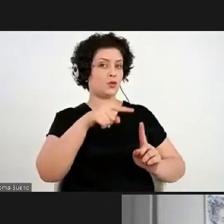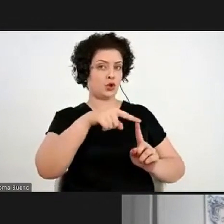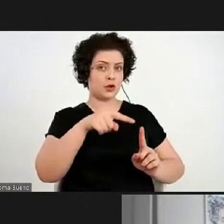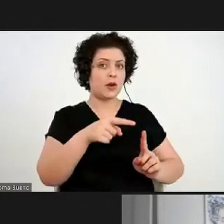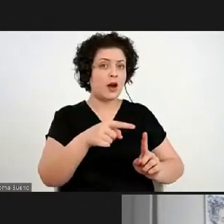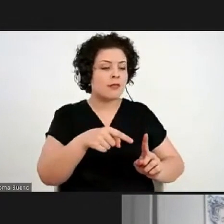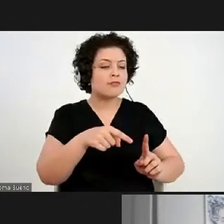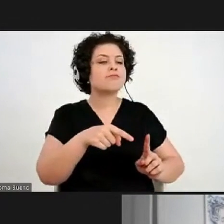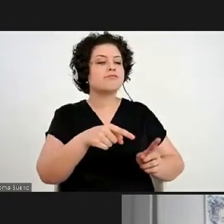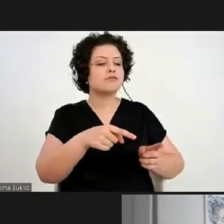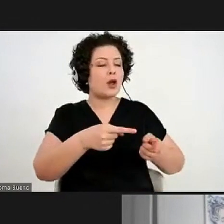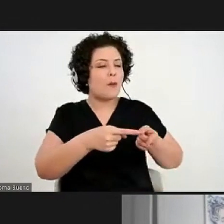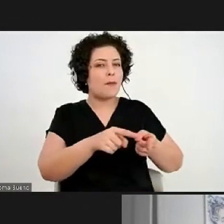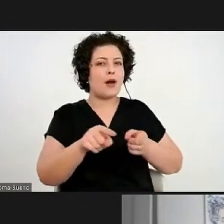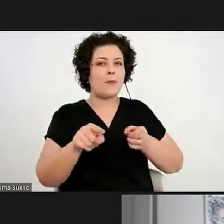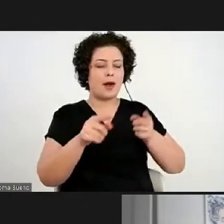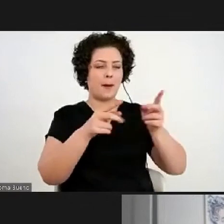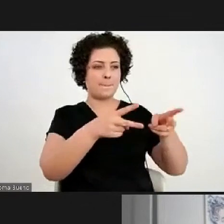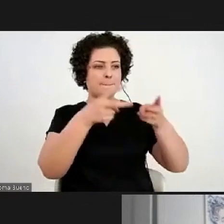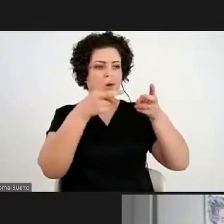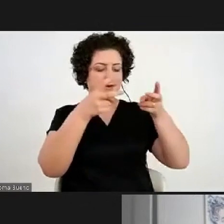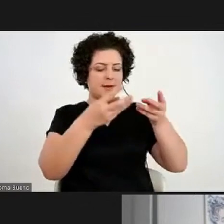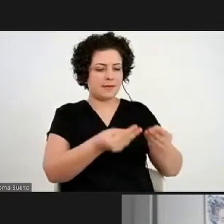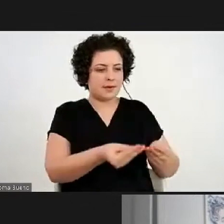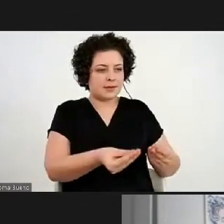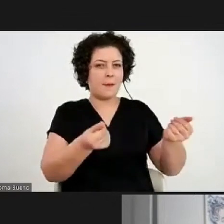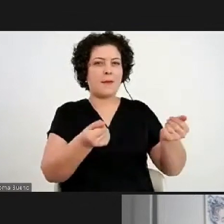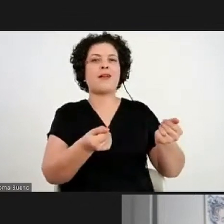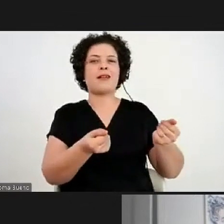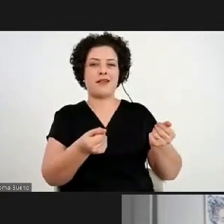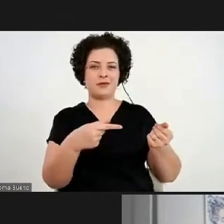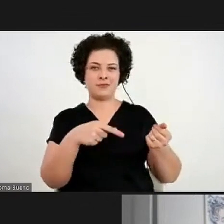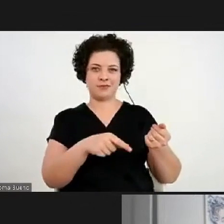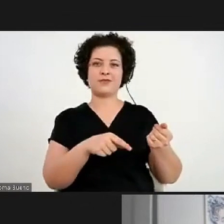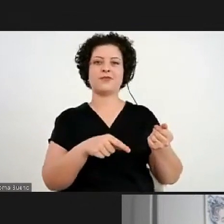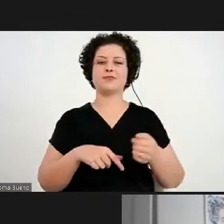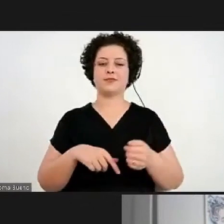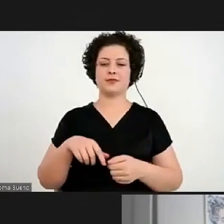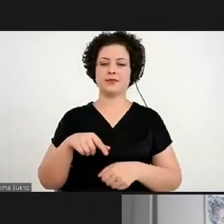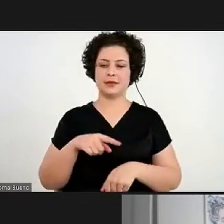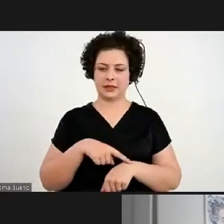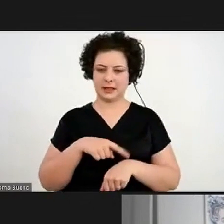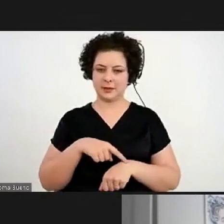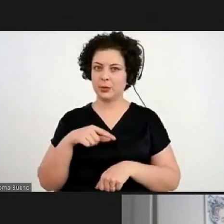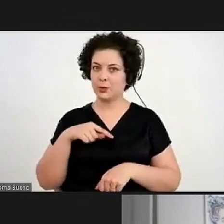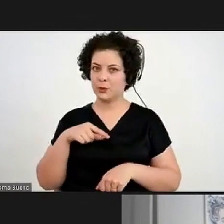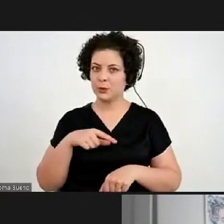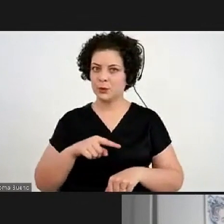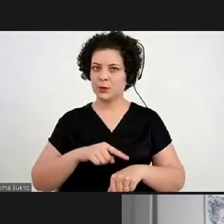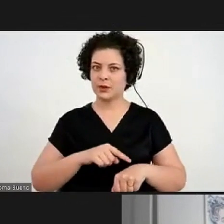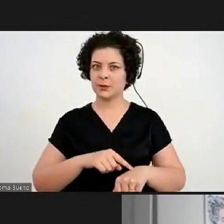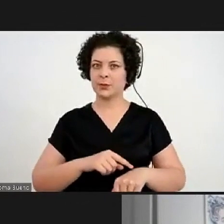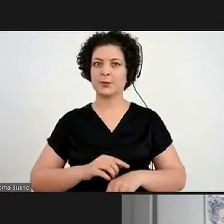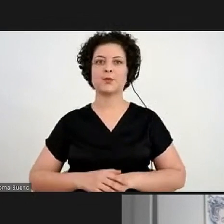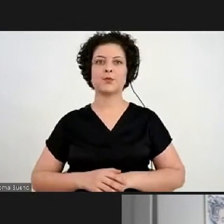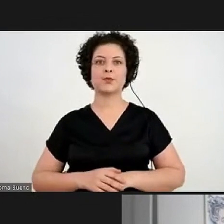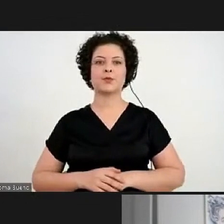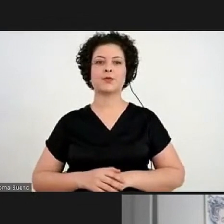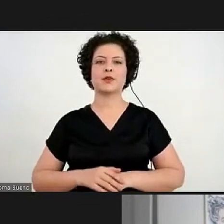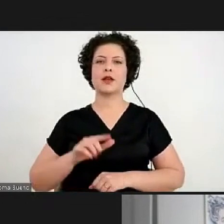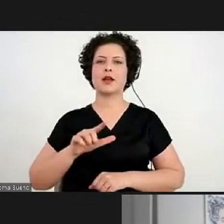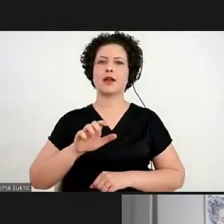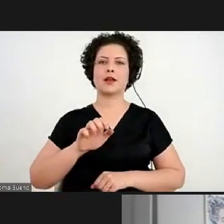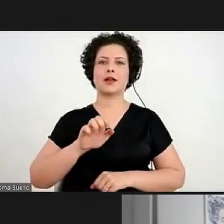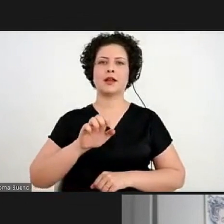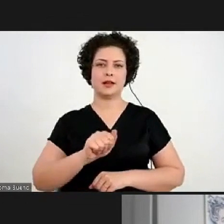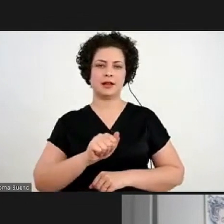percepção, não é assim. Ainda tem um... Temos um tempinho ainda, não é? Olha, a Leia Moraes, eu acho